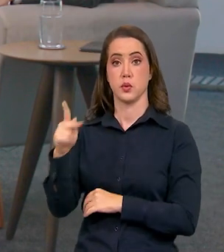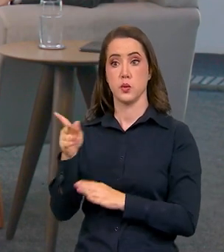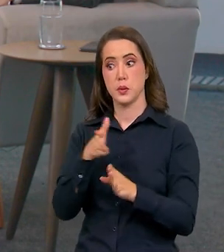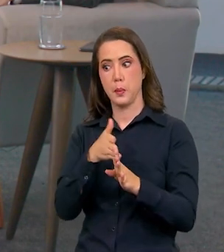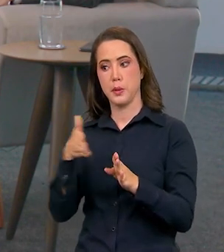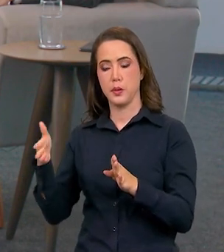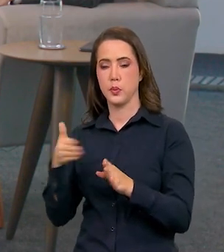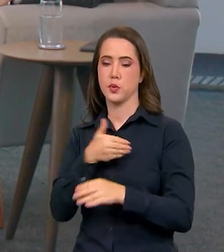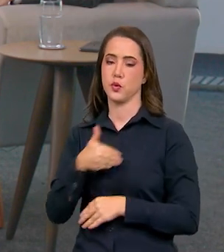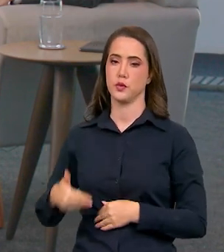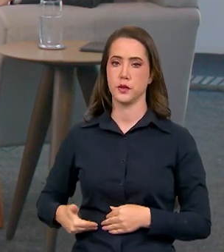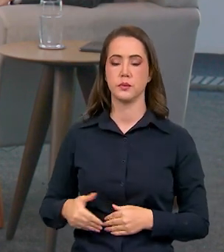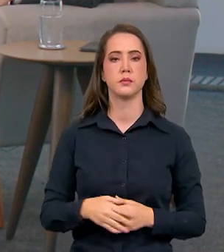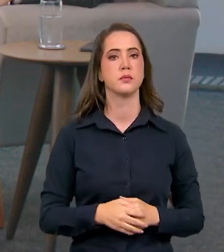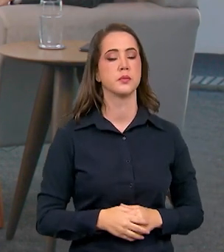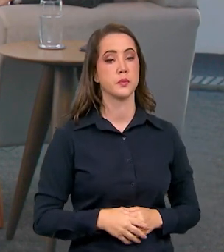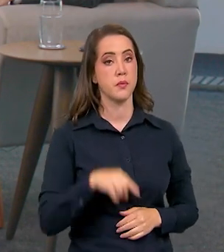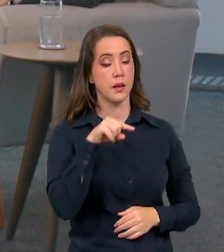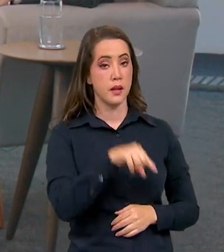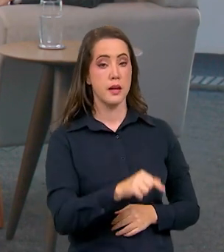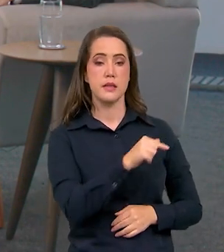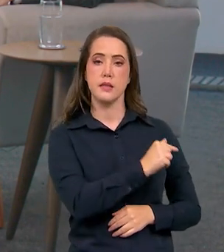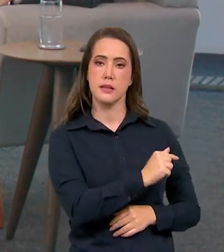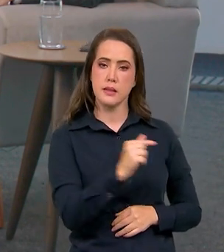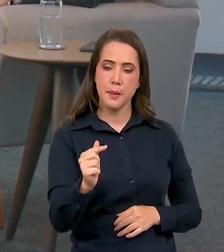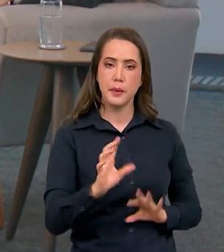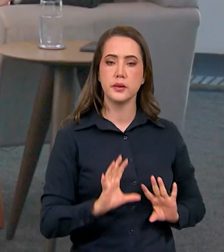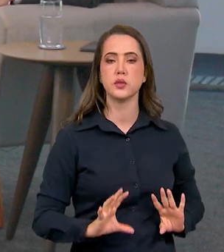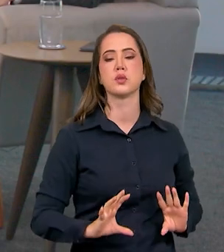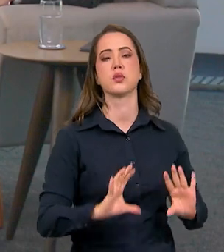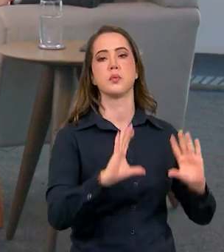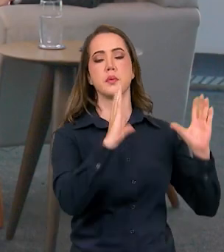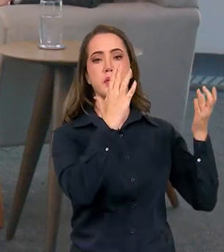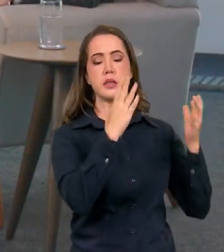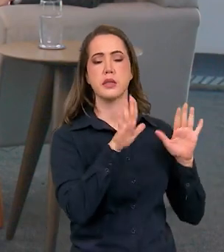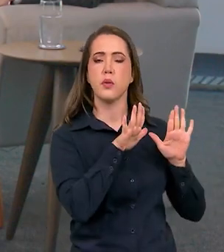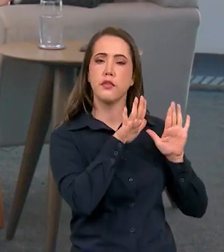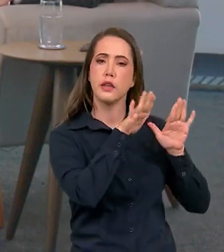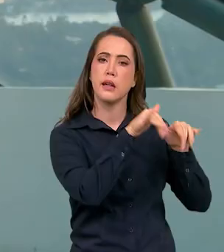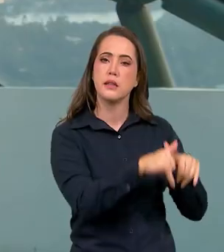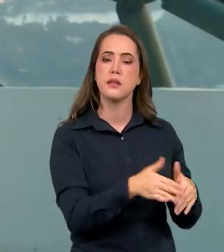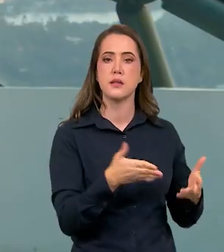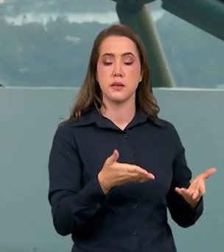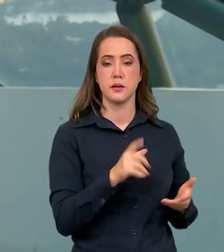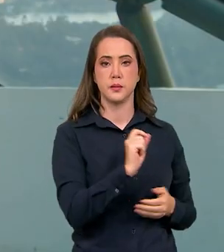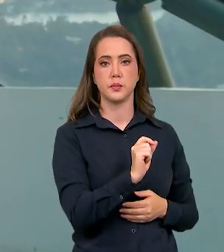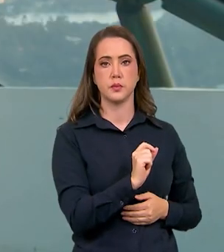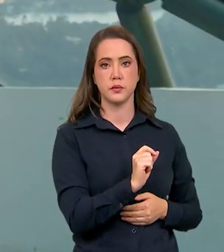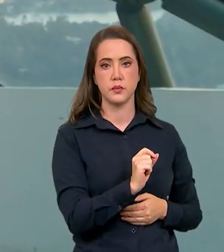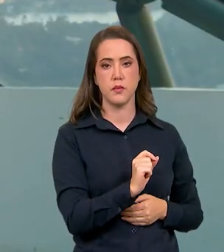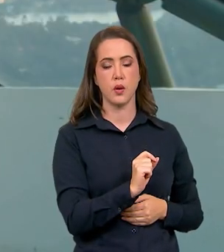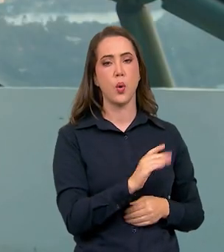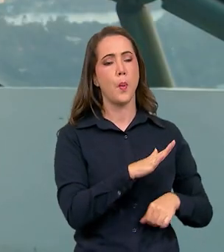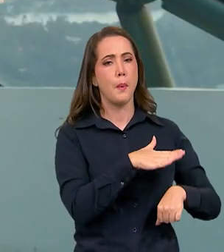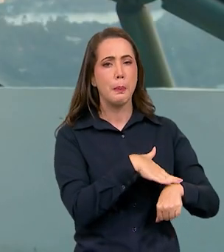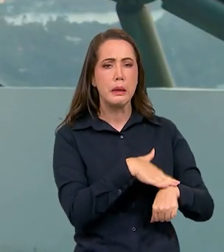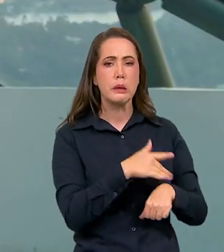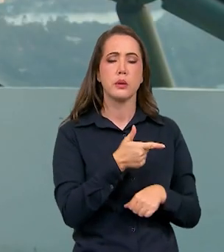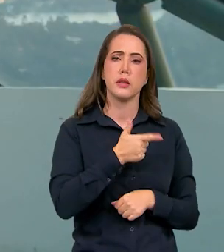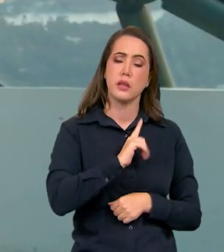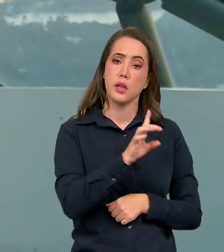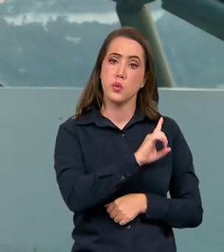no seu mandato. Essa semana, uma semana comemorativa que está se encerrando, né? Onde